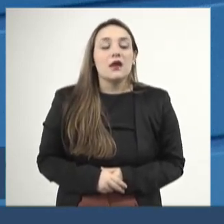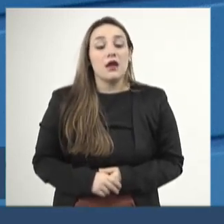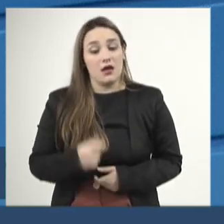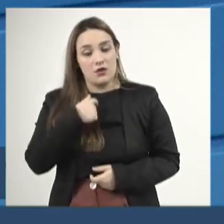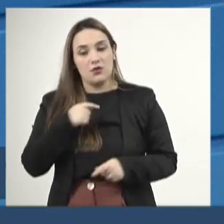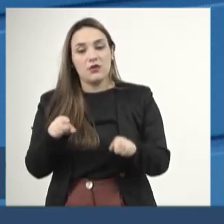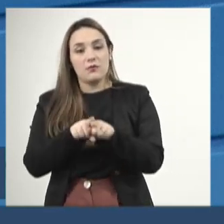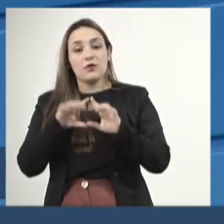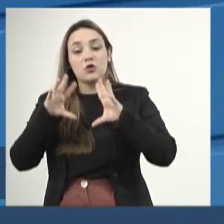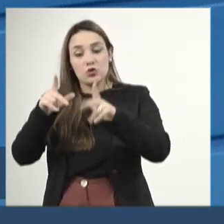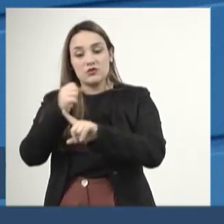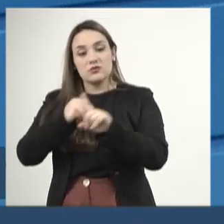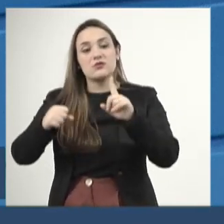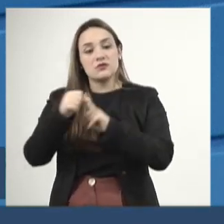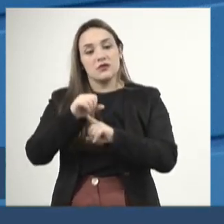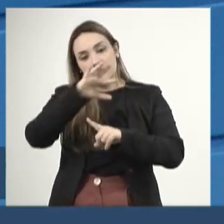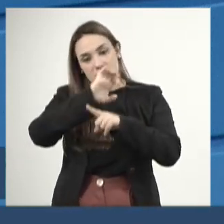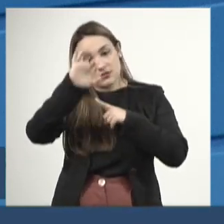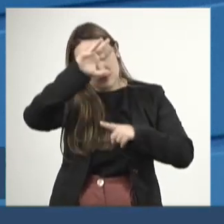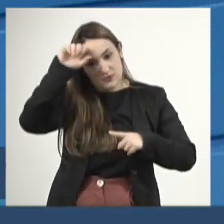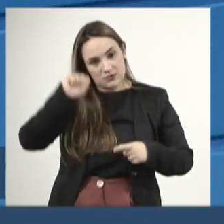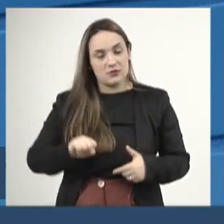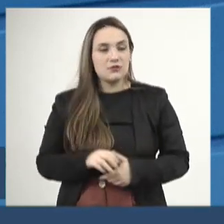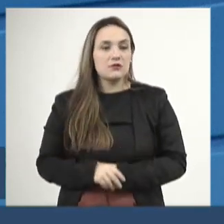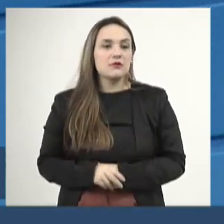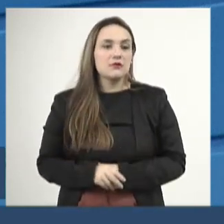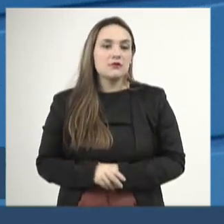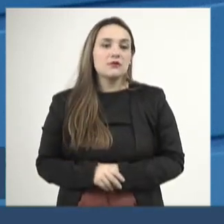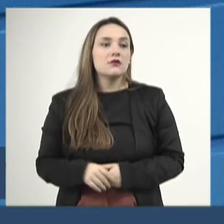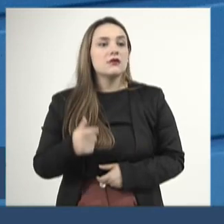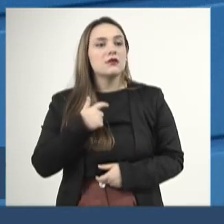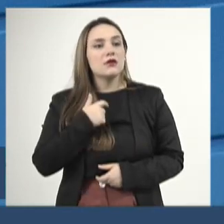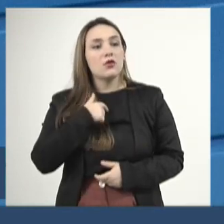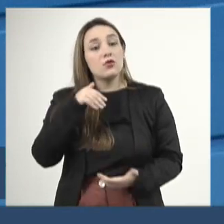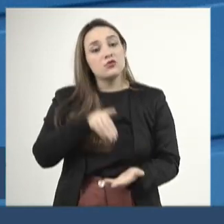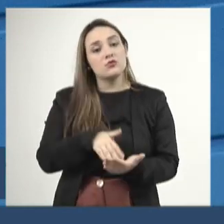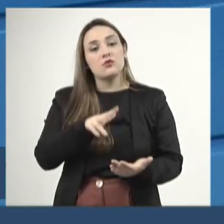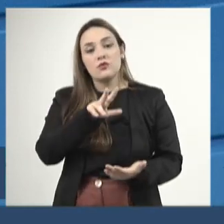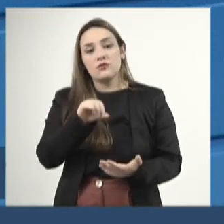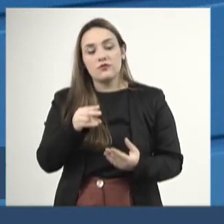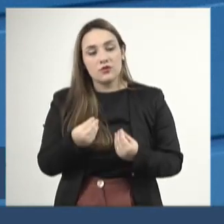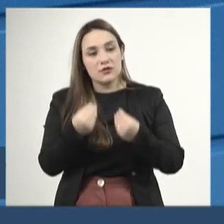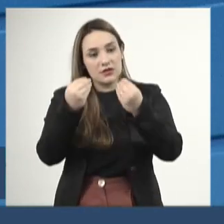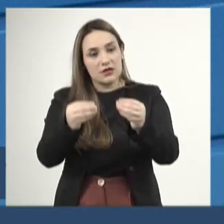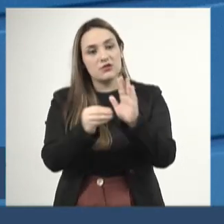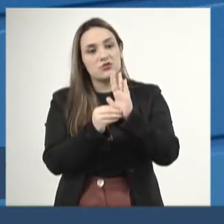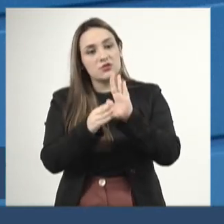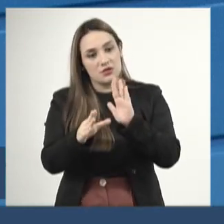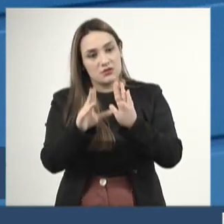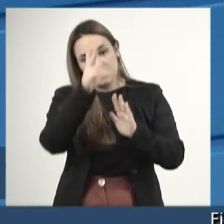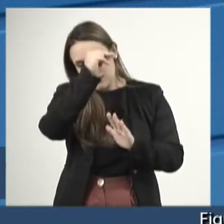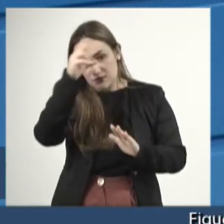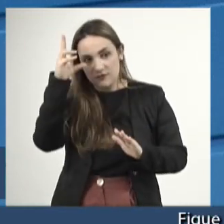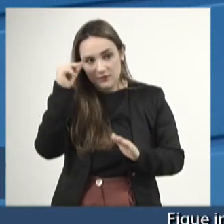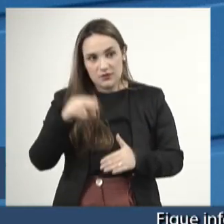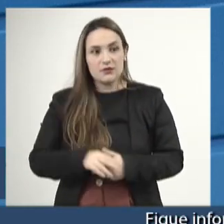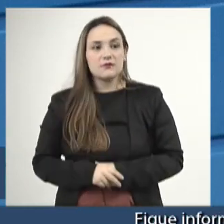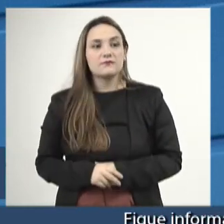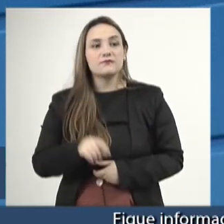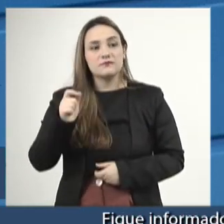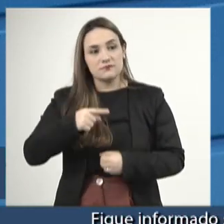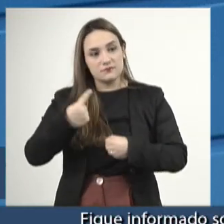a sociedade sul-mato-grossense. E por último, senhor presidente, vou colocar sobre a mesa uma indicação à prefeita da nossa cidade, com cópia